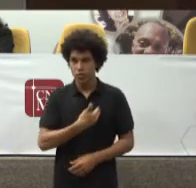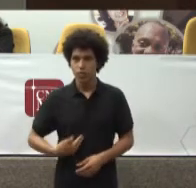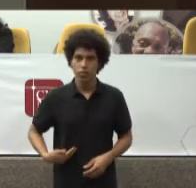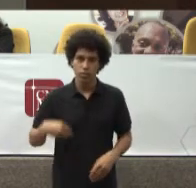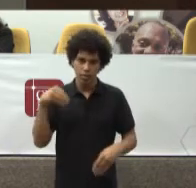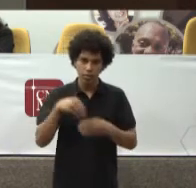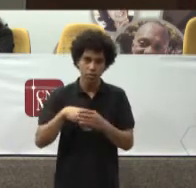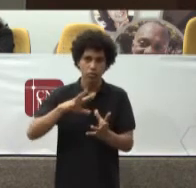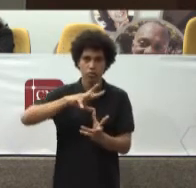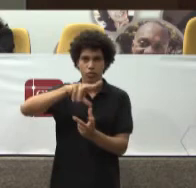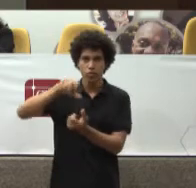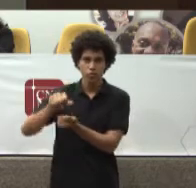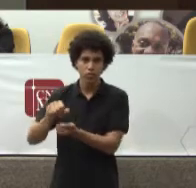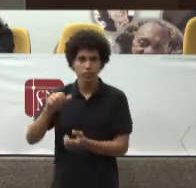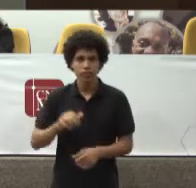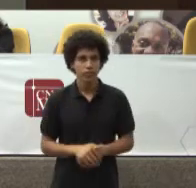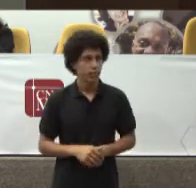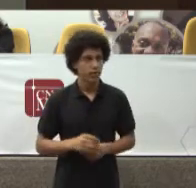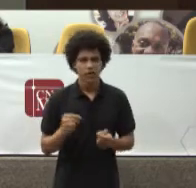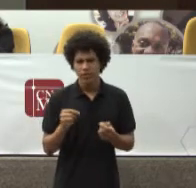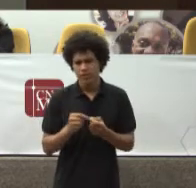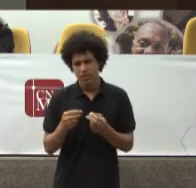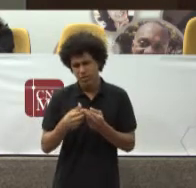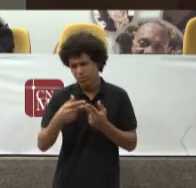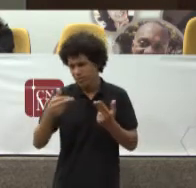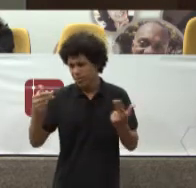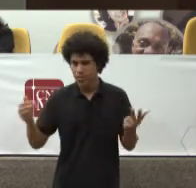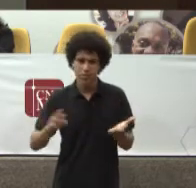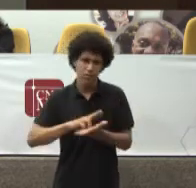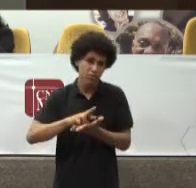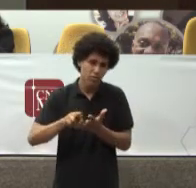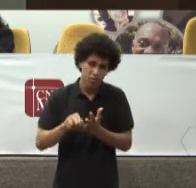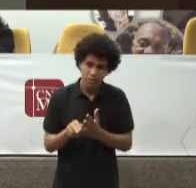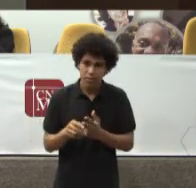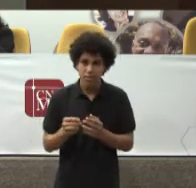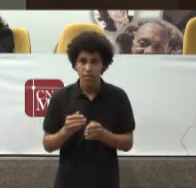Diversos Princípios Que deveriam